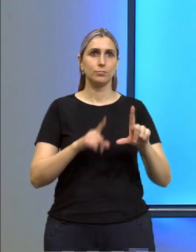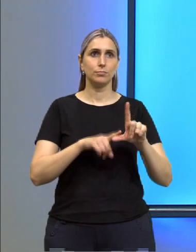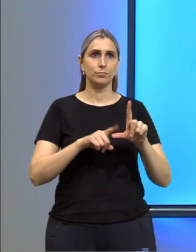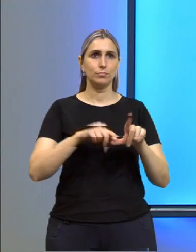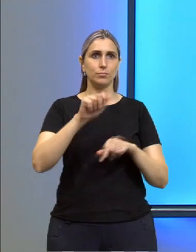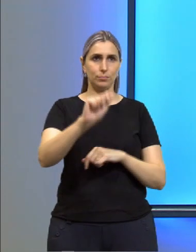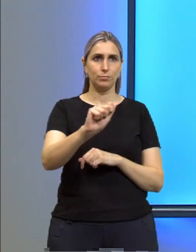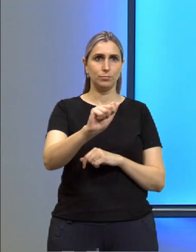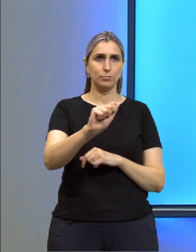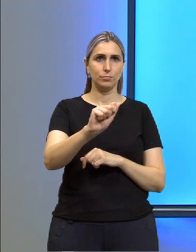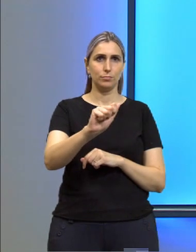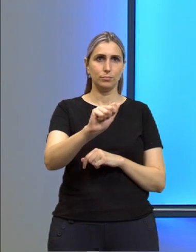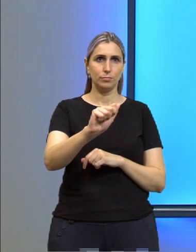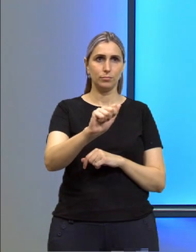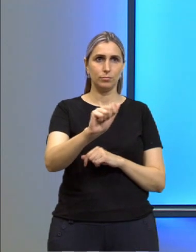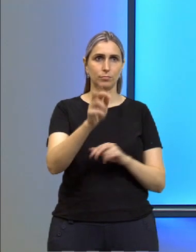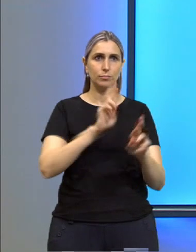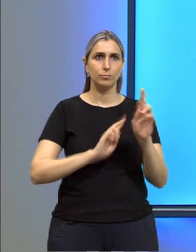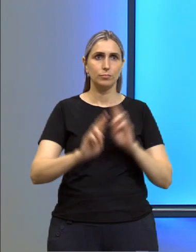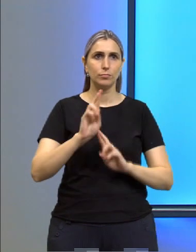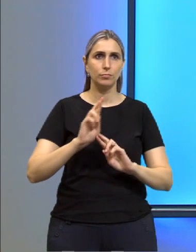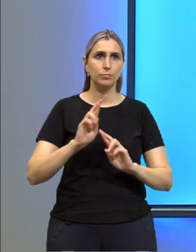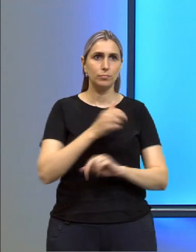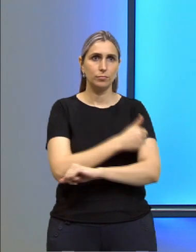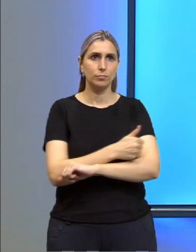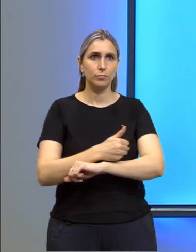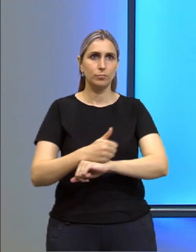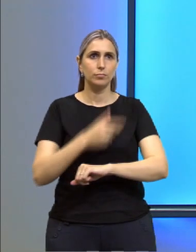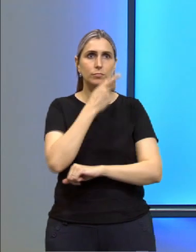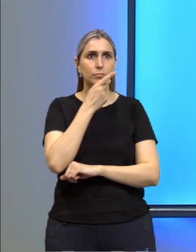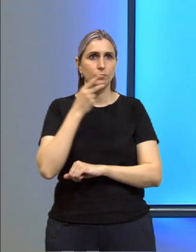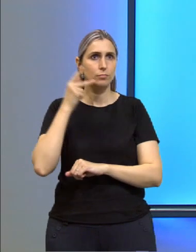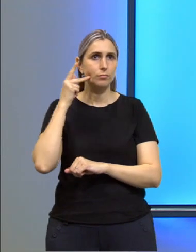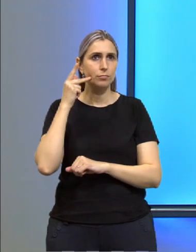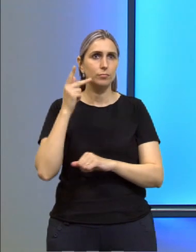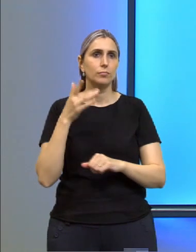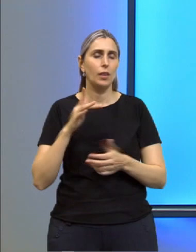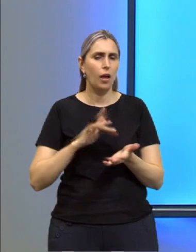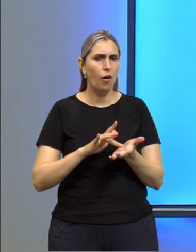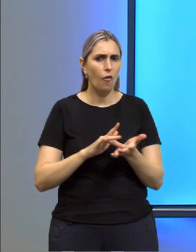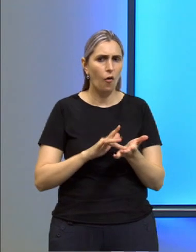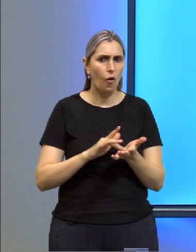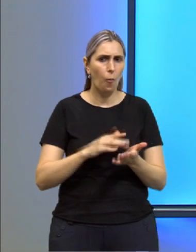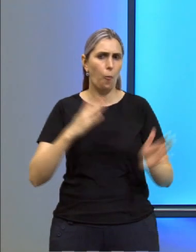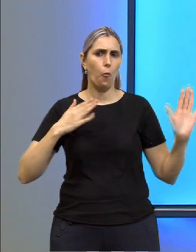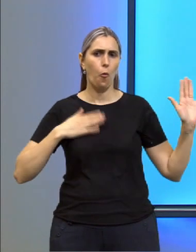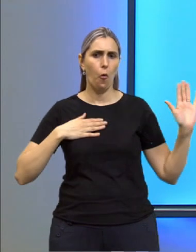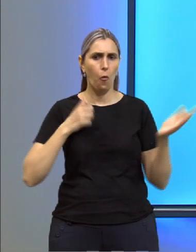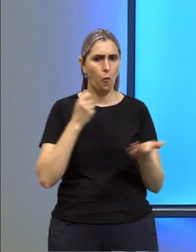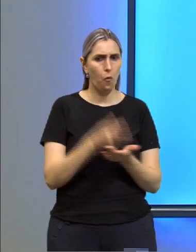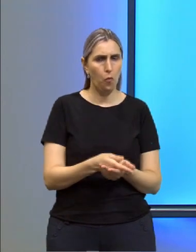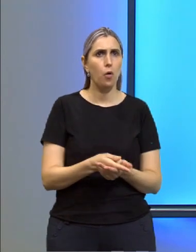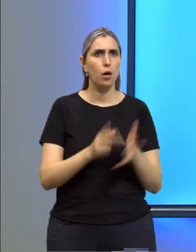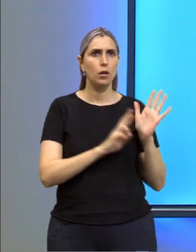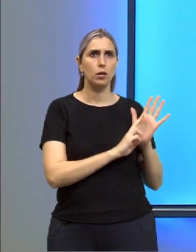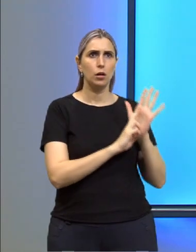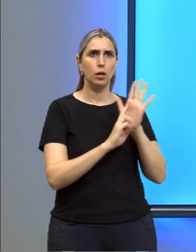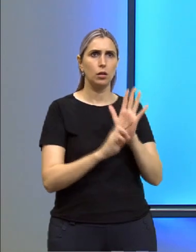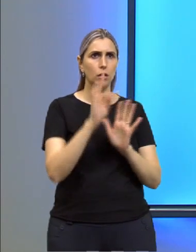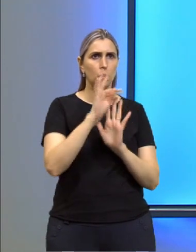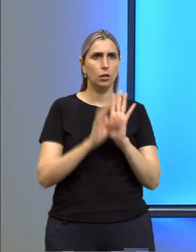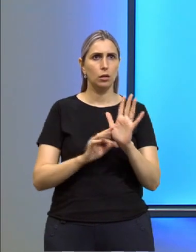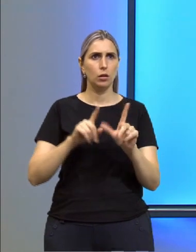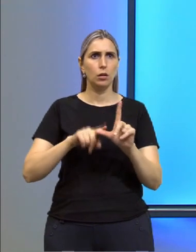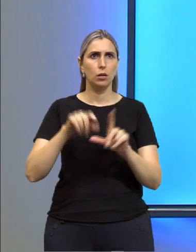De acordo, aliás, o comando da questão, de acordo com a moral kantiana, a falsa promessa de pagamento representada no texto, dizer o quê?